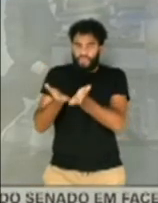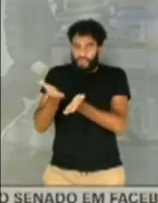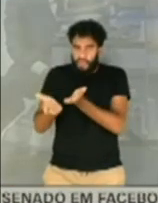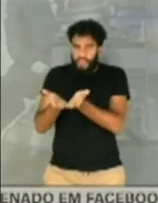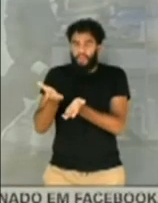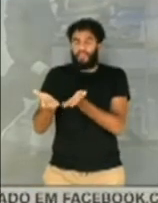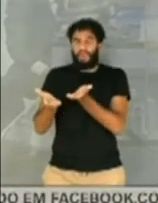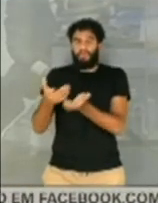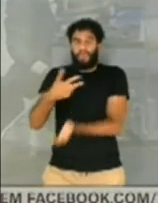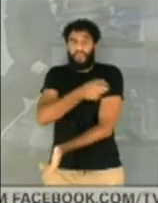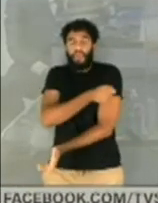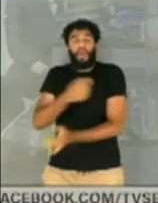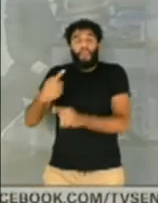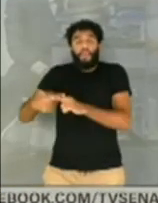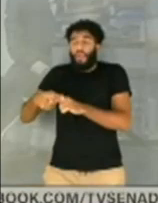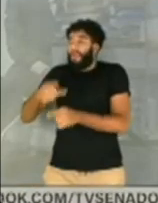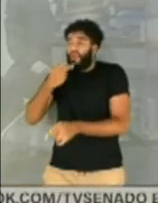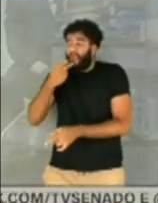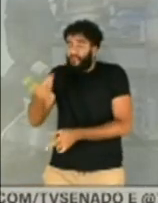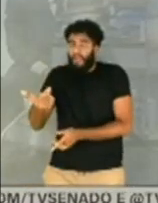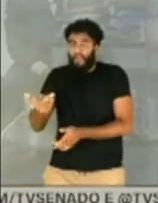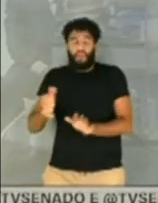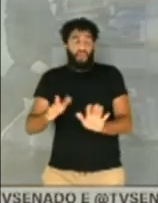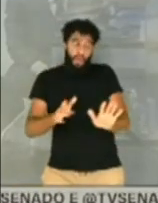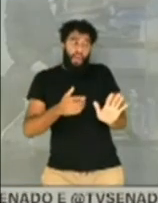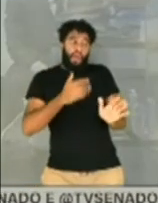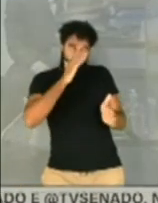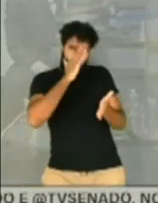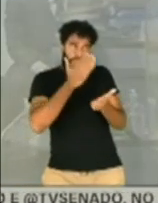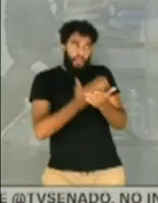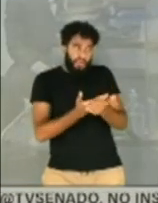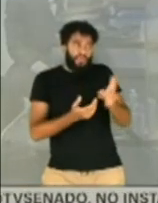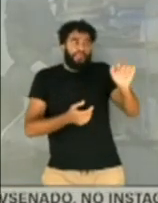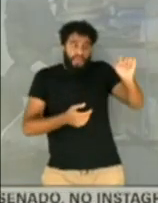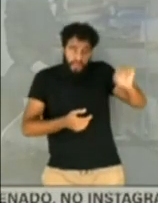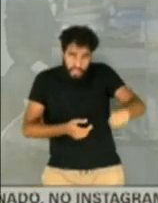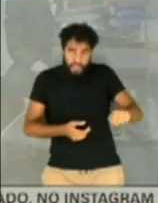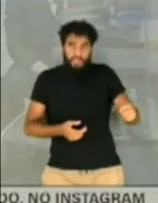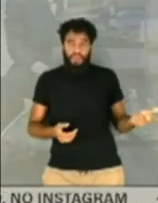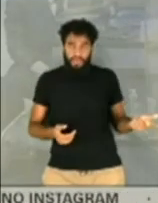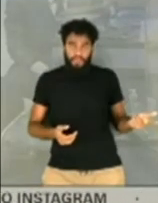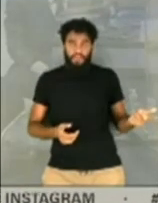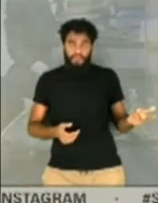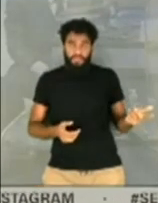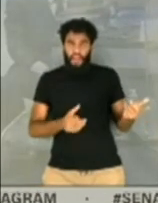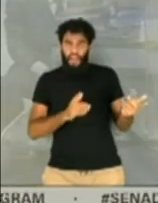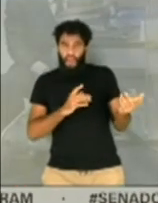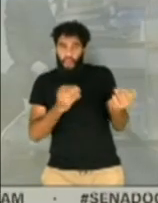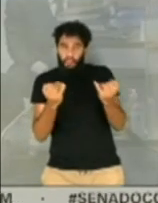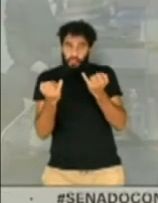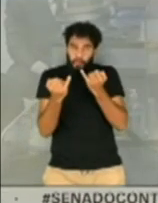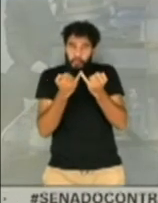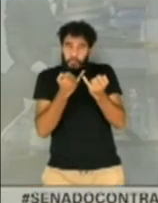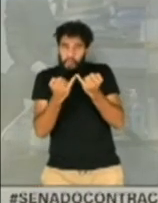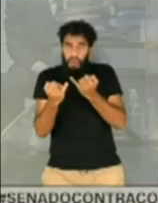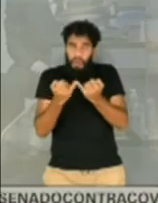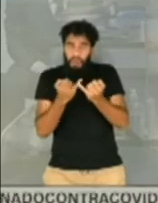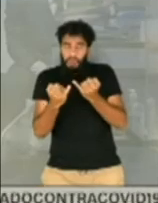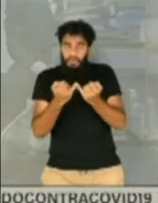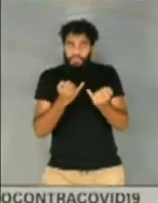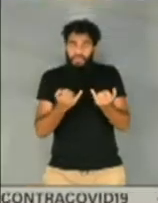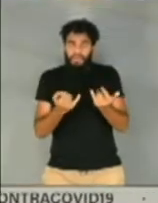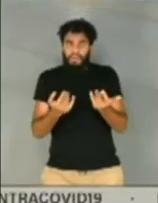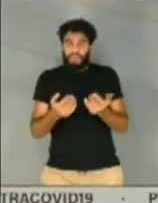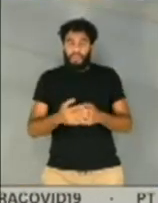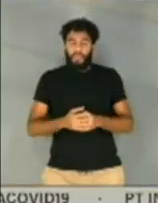vacinação? Porque a senhora afirmou. Eu considero que, sim, são situações semelhantes. A questão, uma